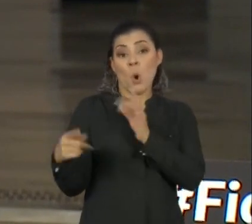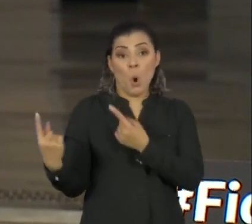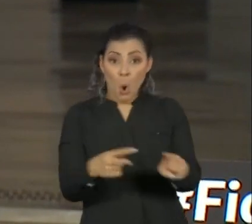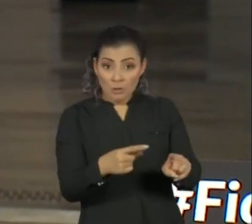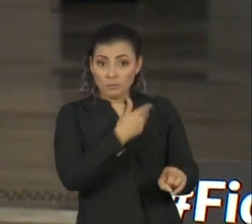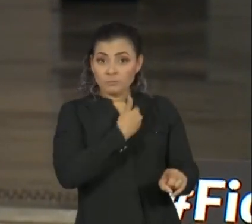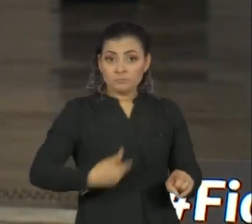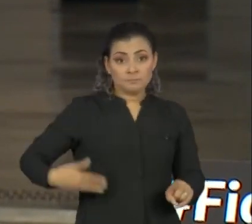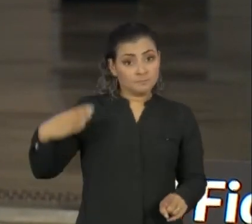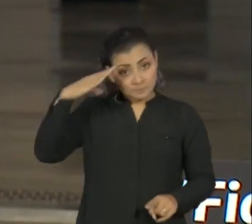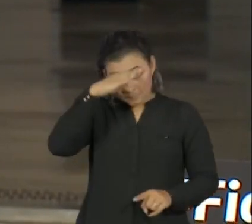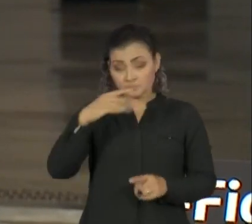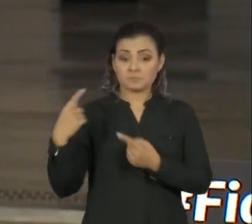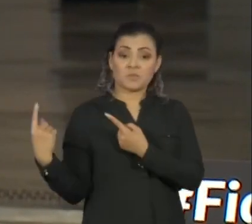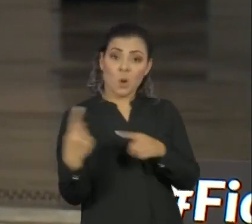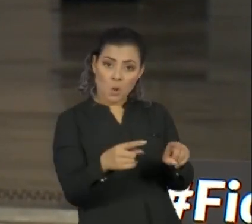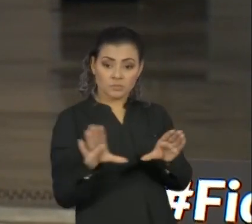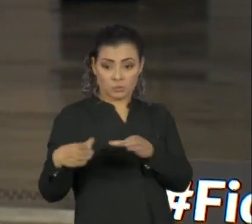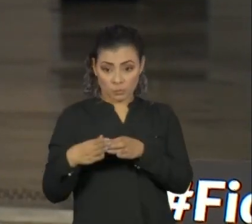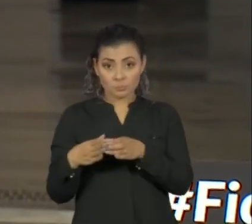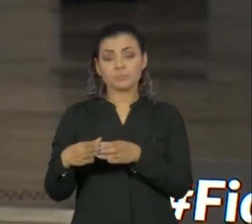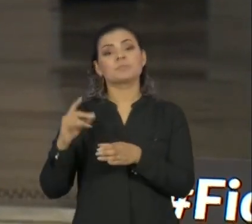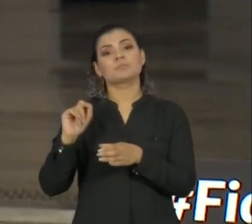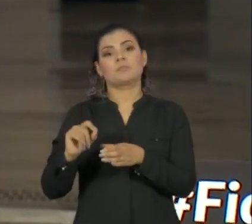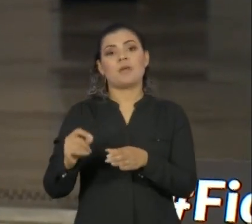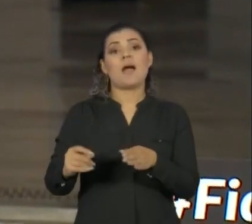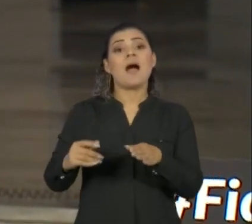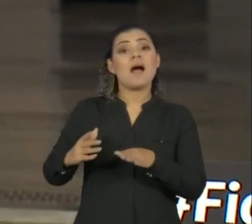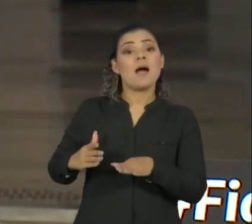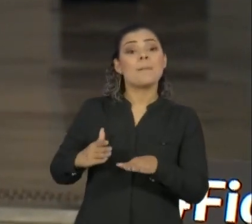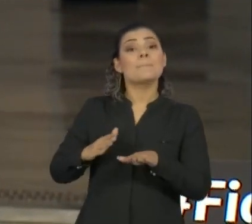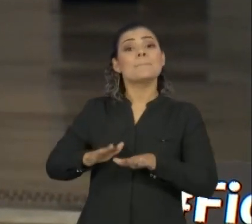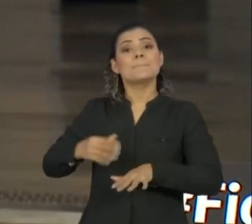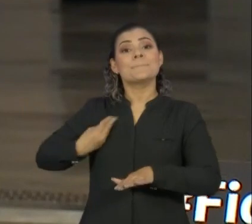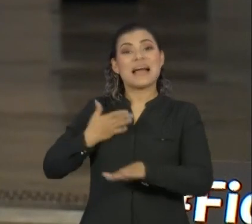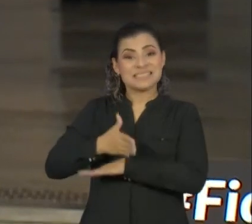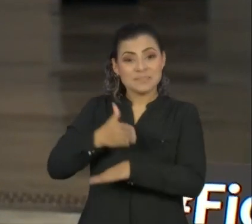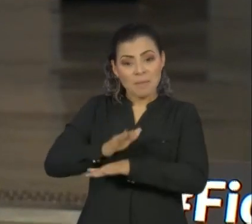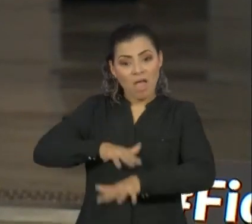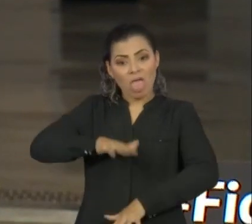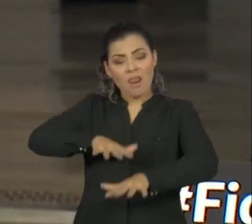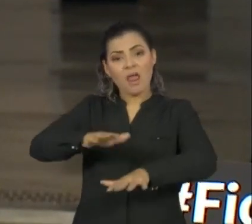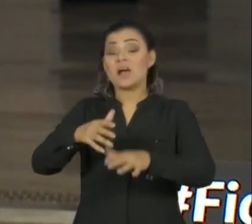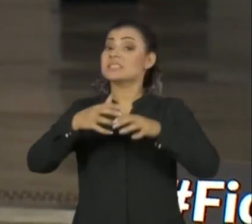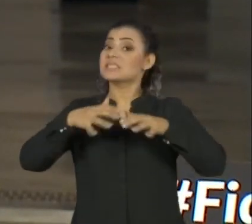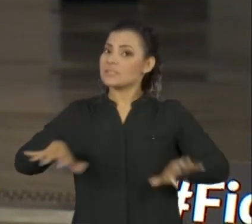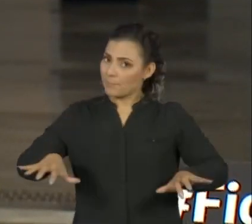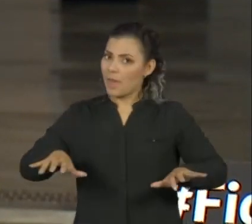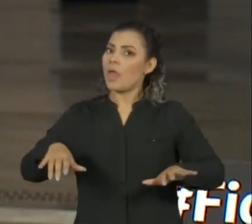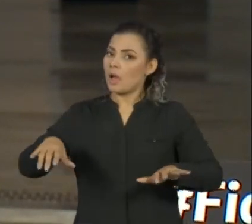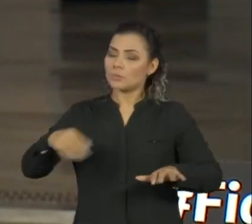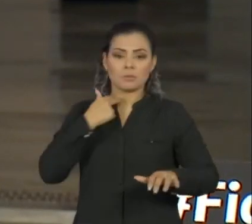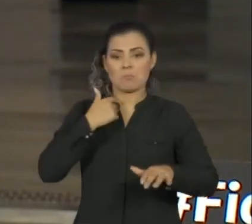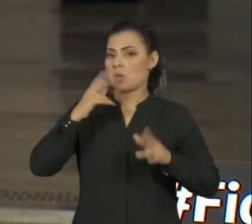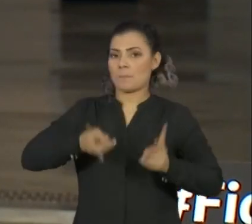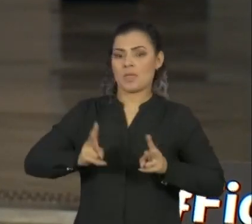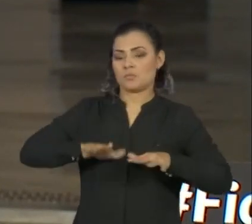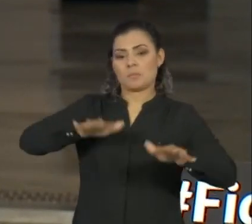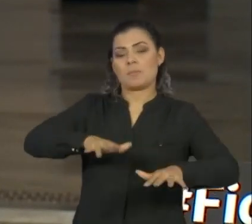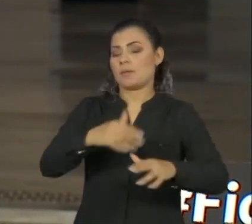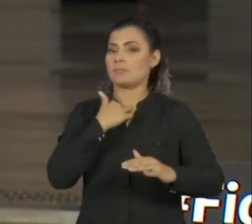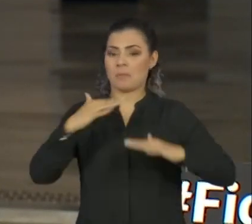Bolsonaro, um grupo contra o governo Bolsonaro, atuem em dias separados. Tudo isso visando